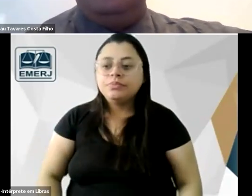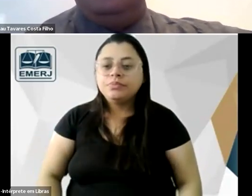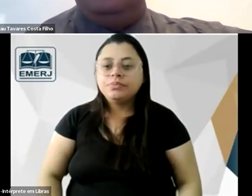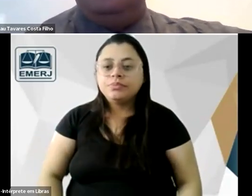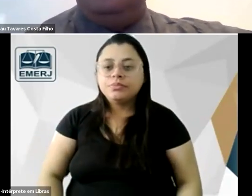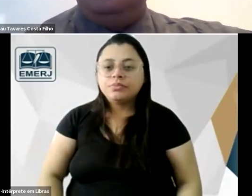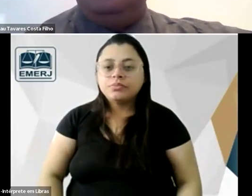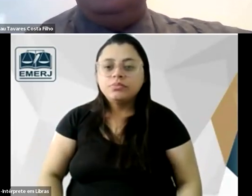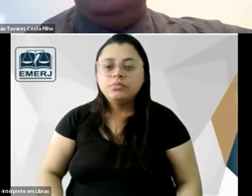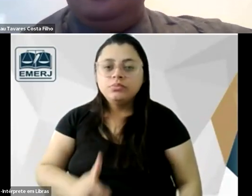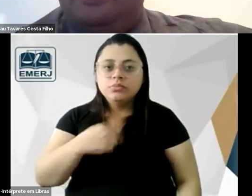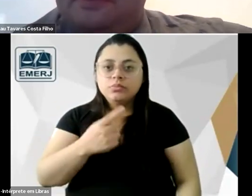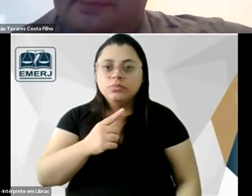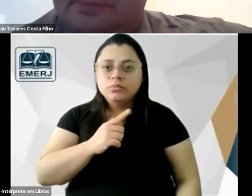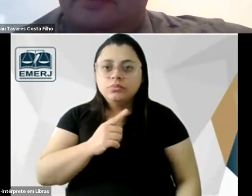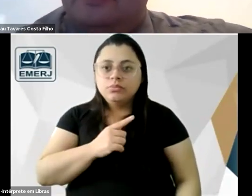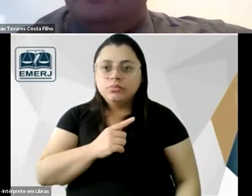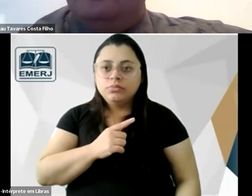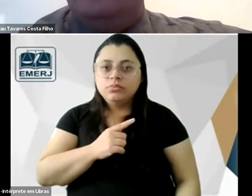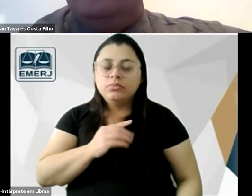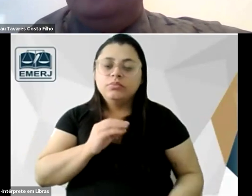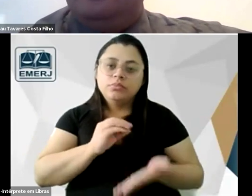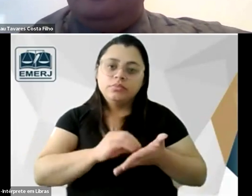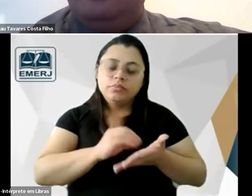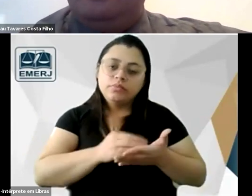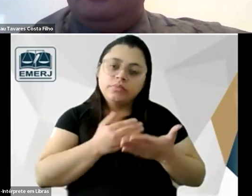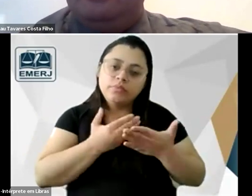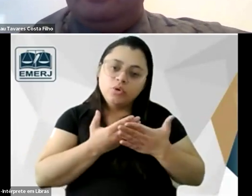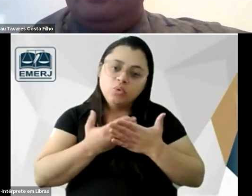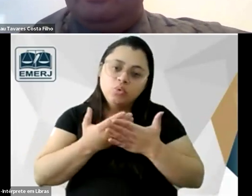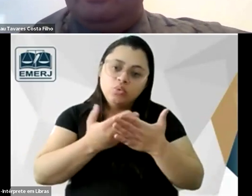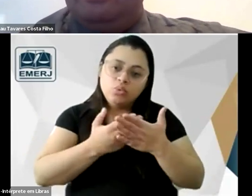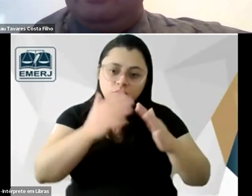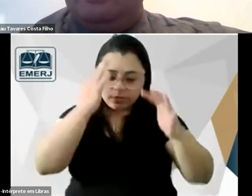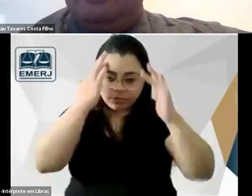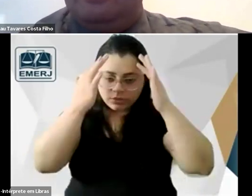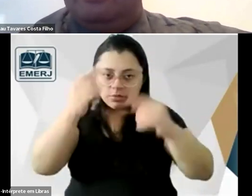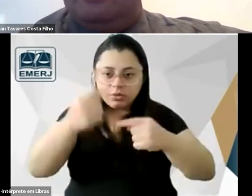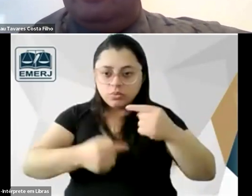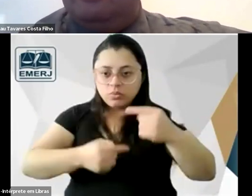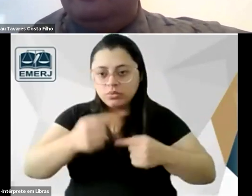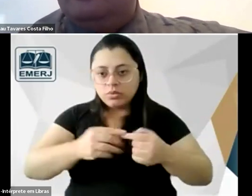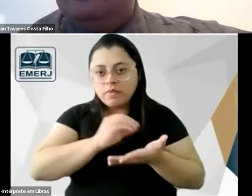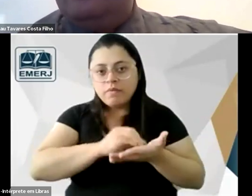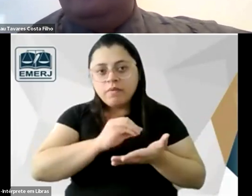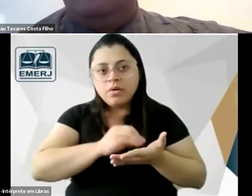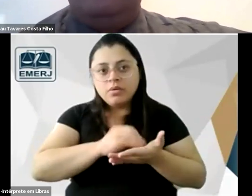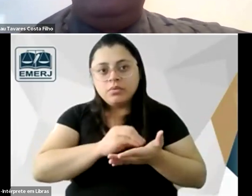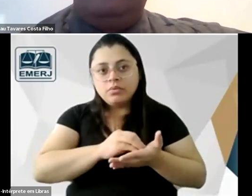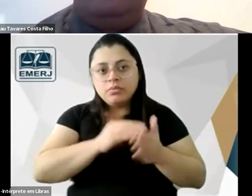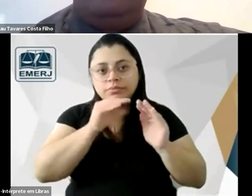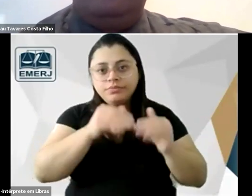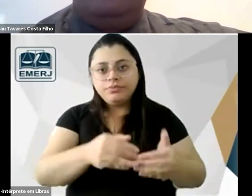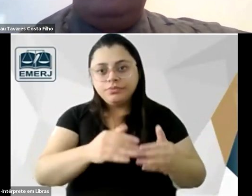temos que fazer um ainda faltam estudos de pensamento político do Tobias Barreto acho que ainda falta também um foco no